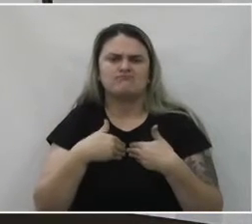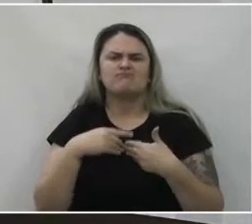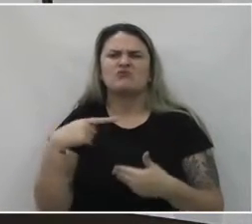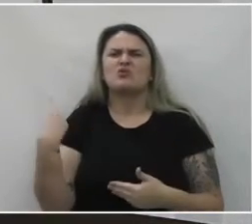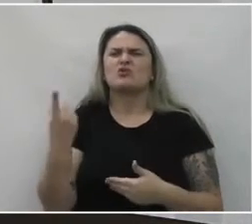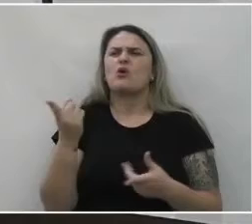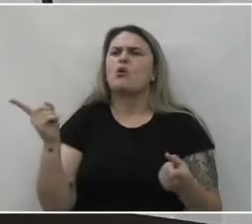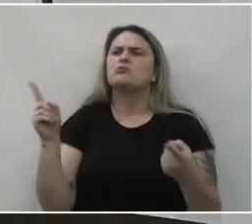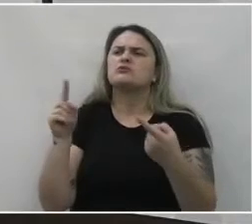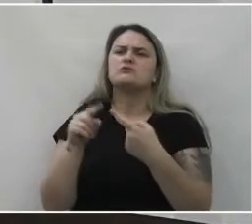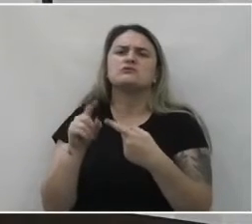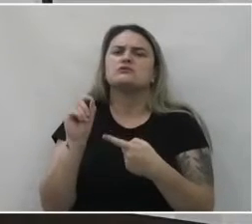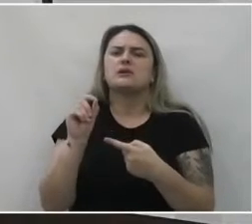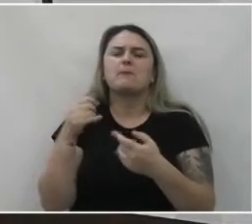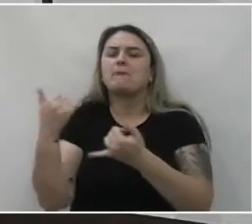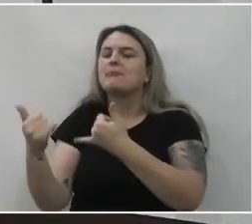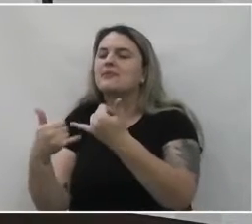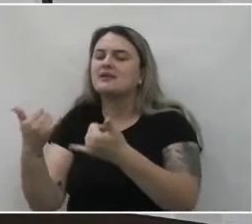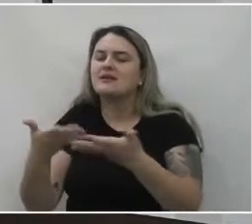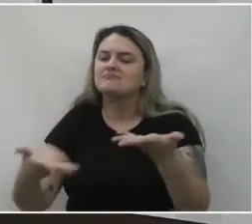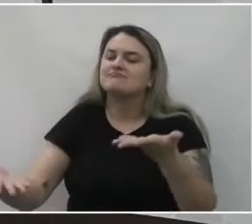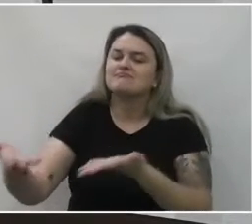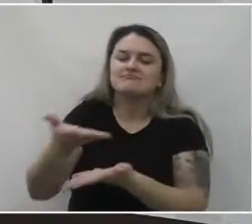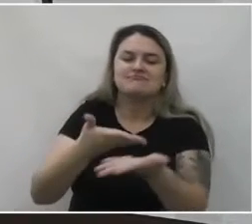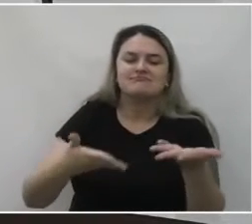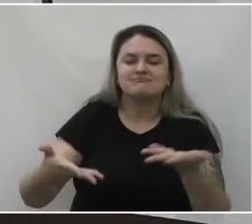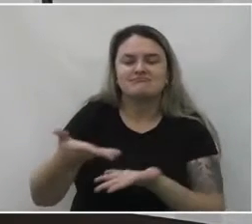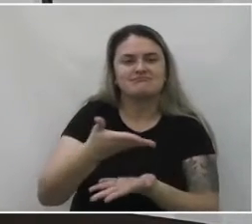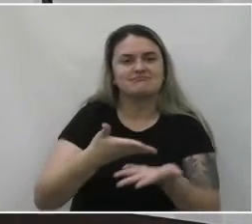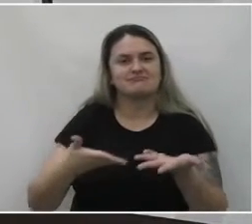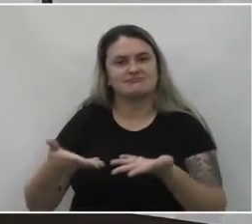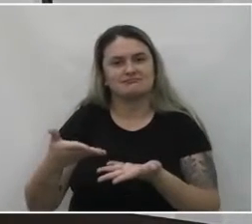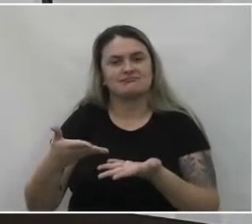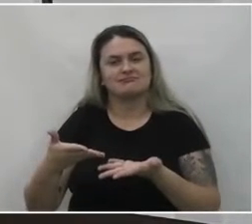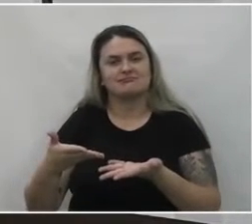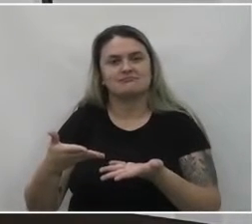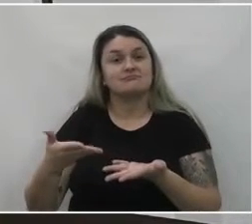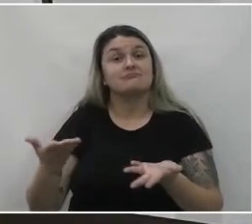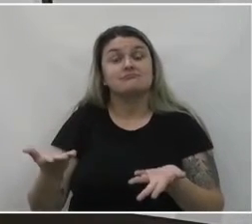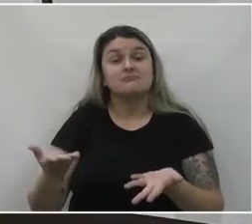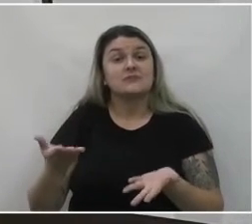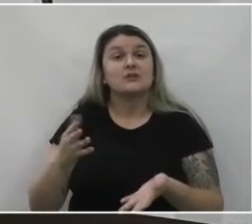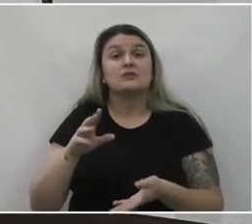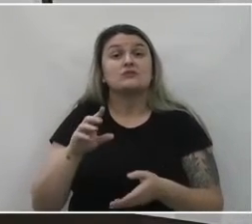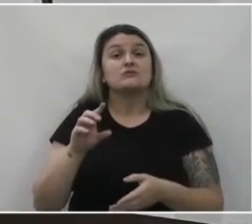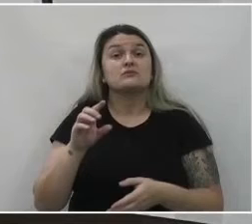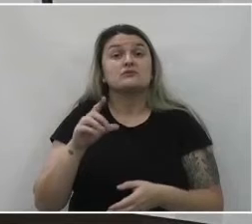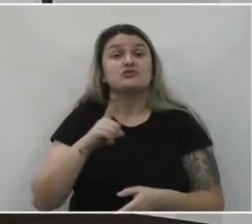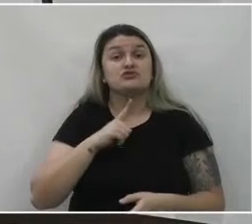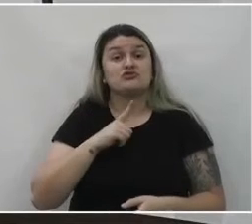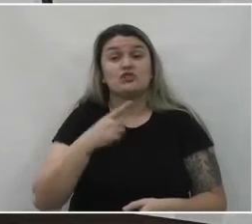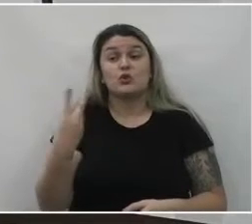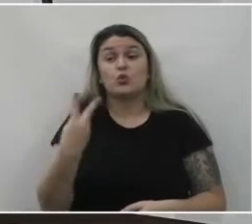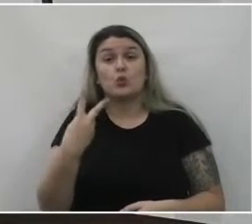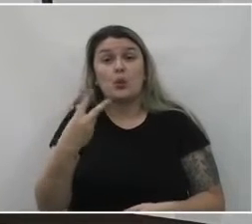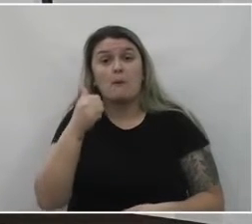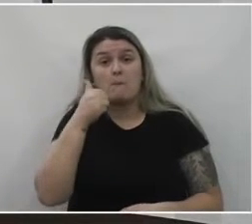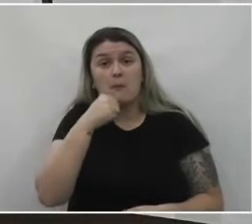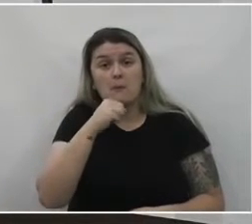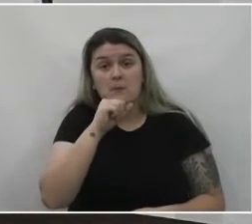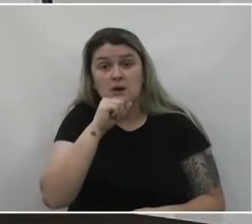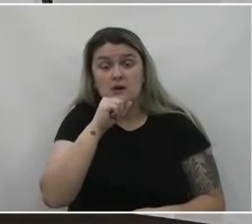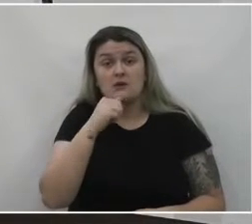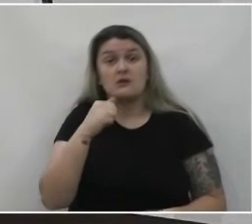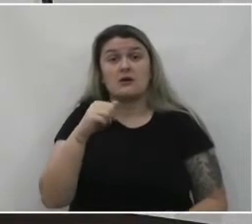recreativo, apenas de lazer. Ou seja, duas mães, Lourdes e